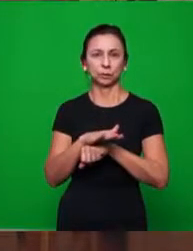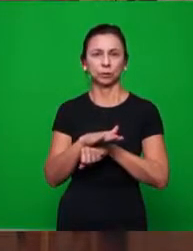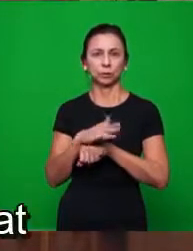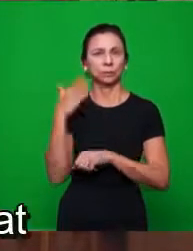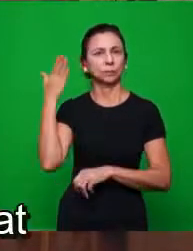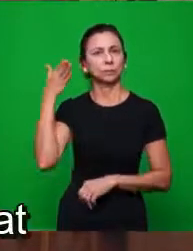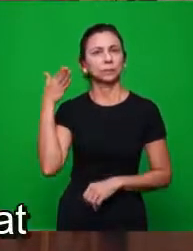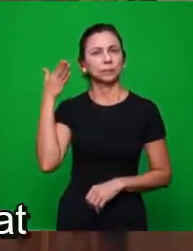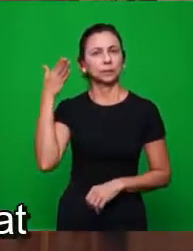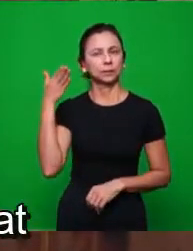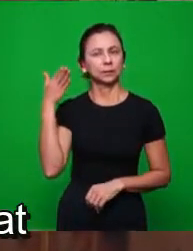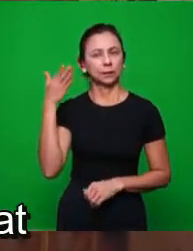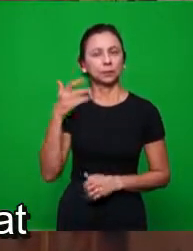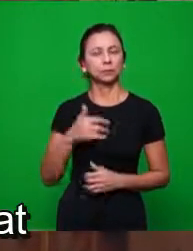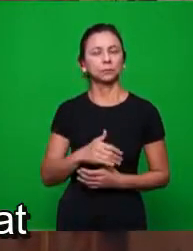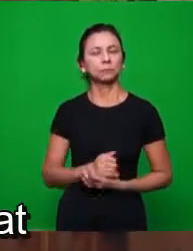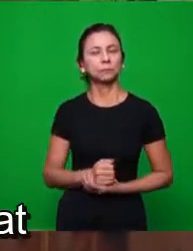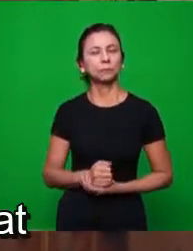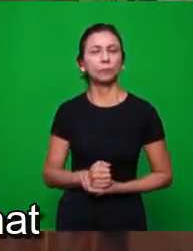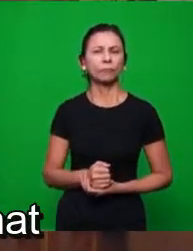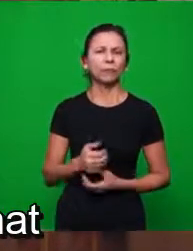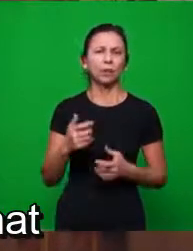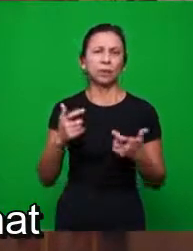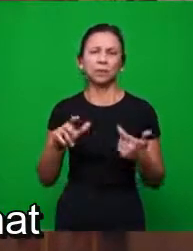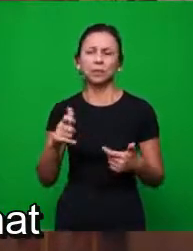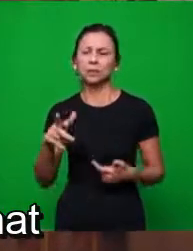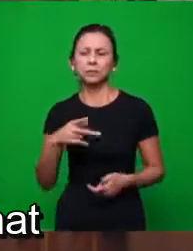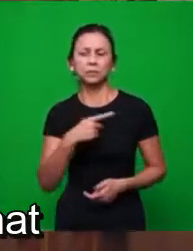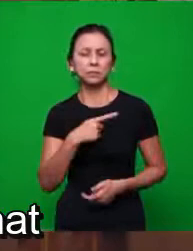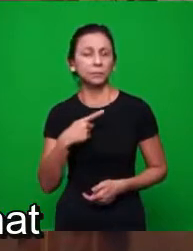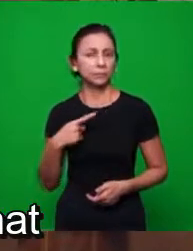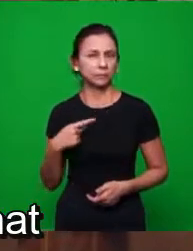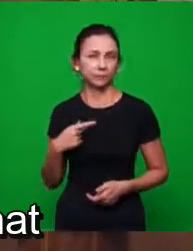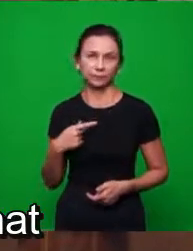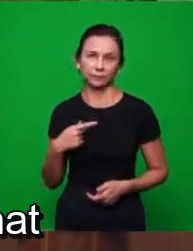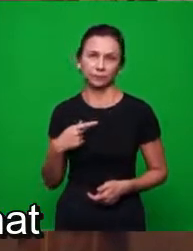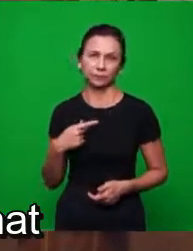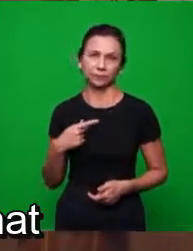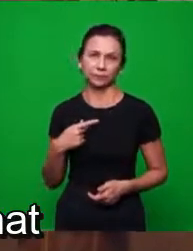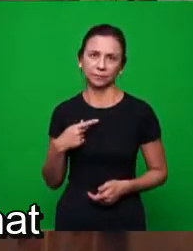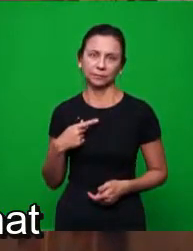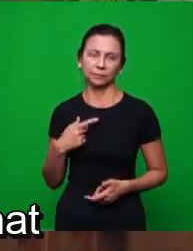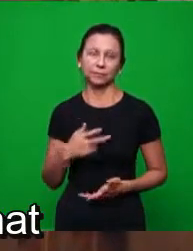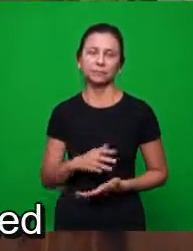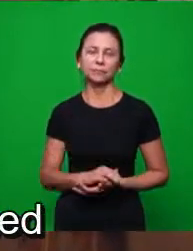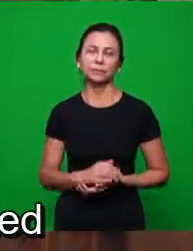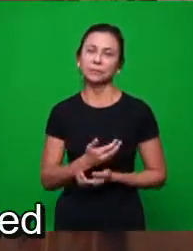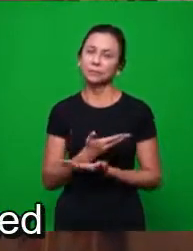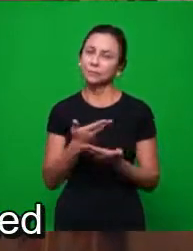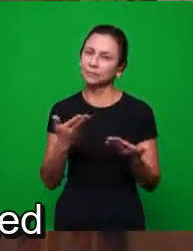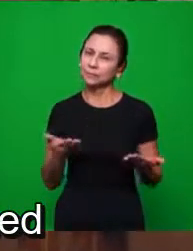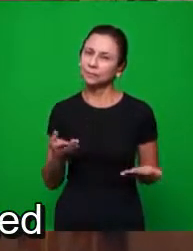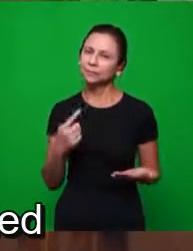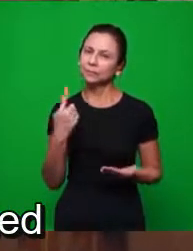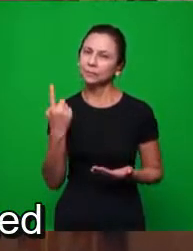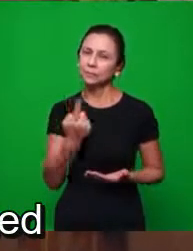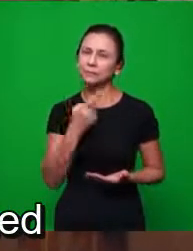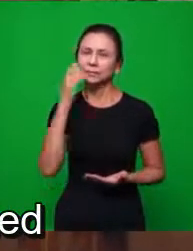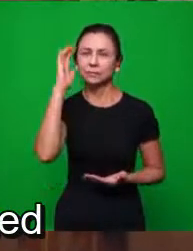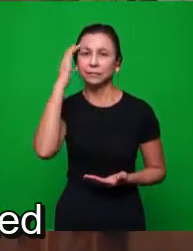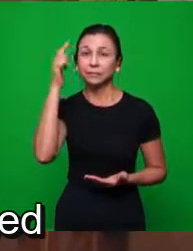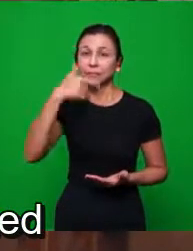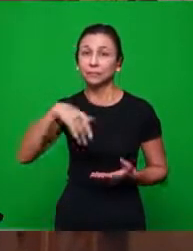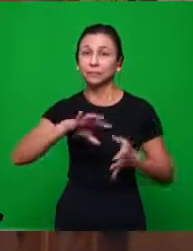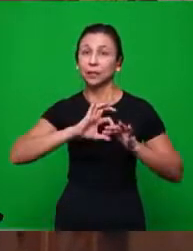para o período da noite para aqueles pastores locais onde não tem pastor. Uma saudação foi feita para que os irmãos entendam que nós estamos